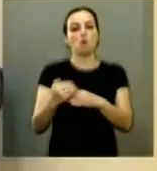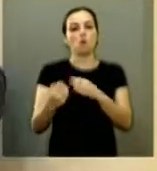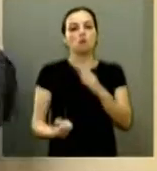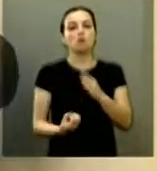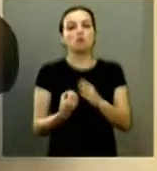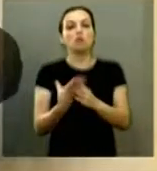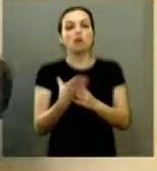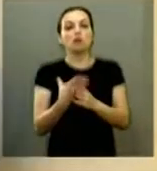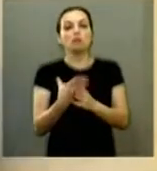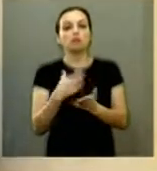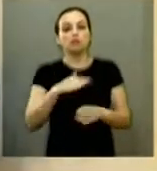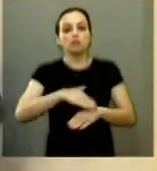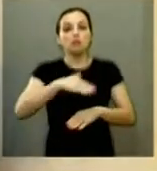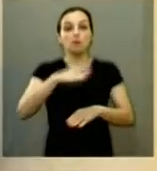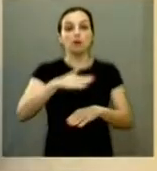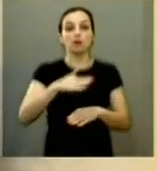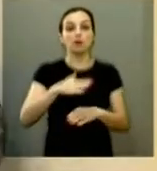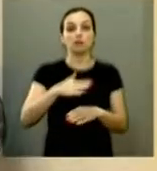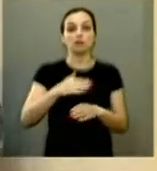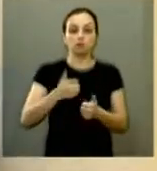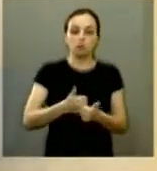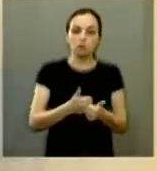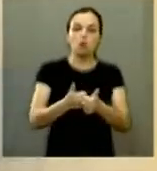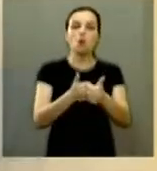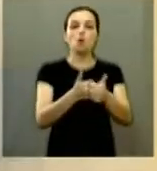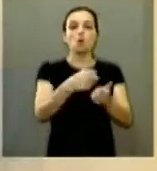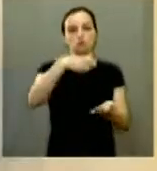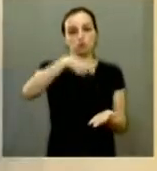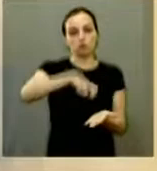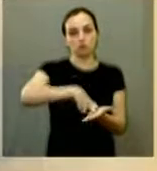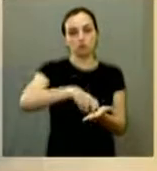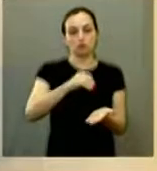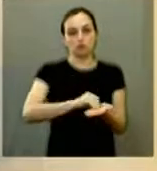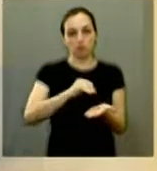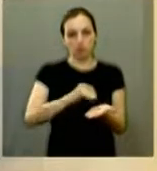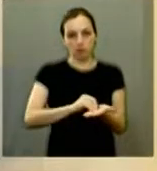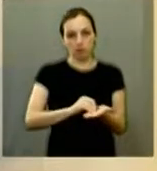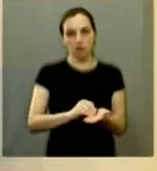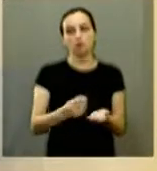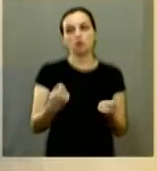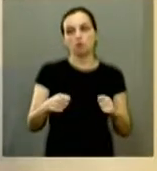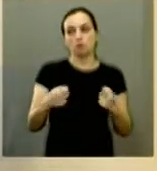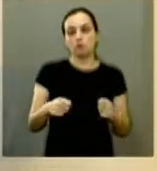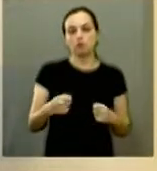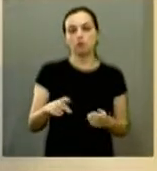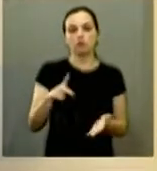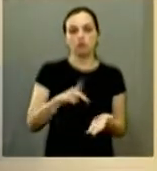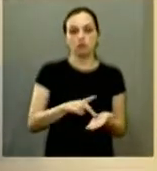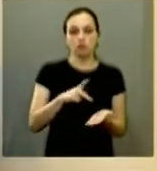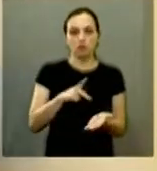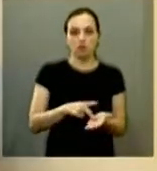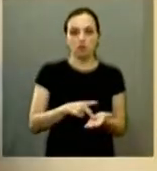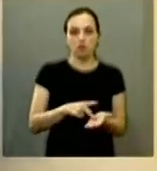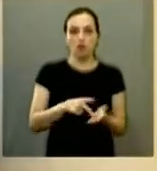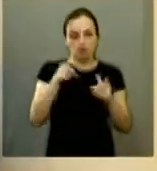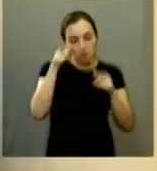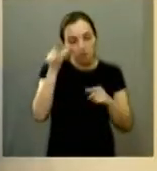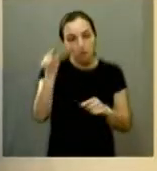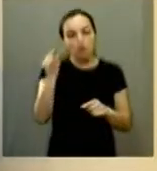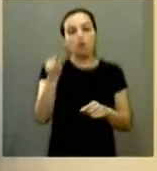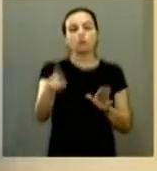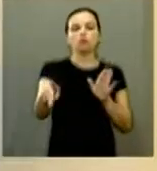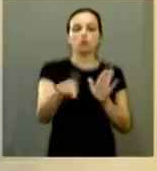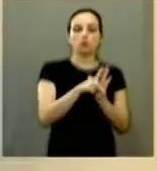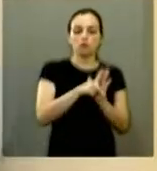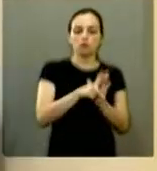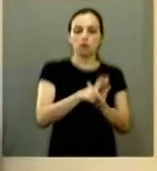acompanhando junto com a impunidade então a gente temos que realmente peço aqui atenção de vocês nesse